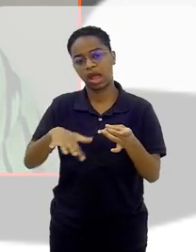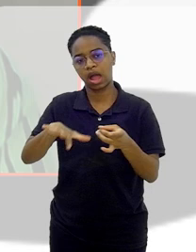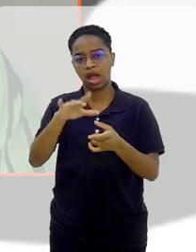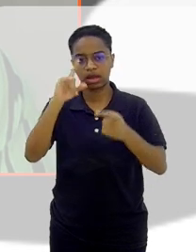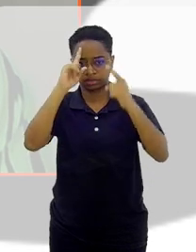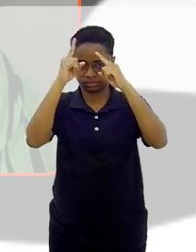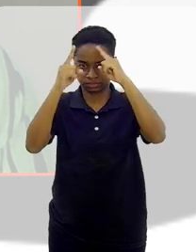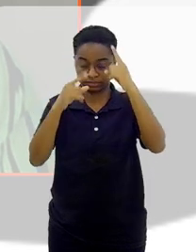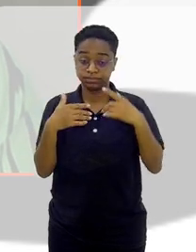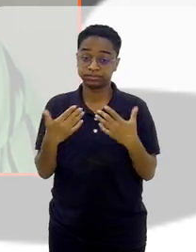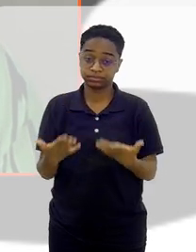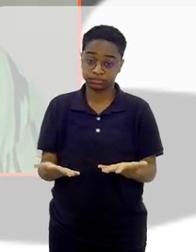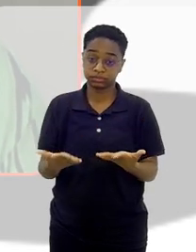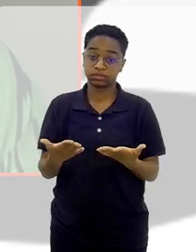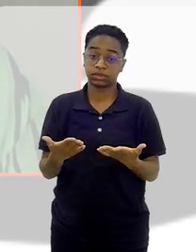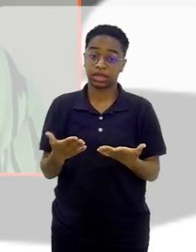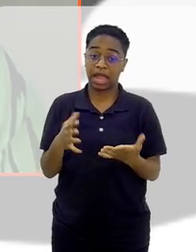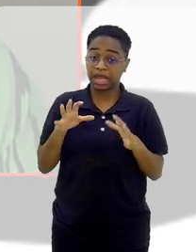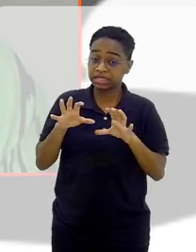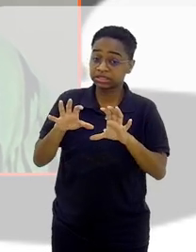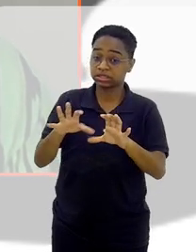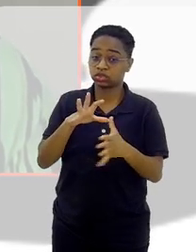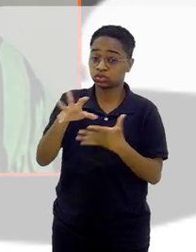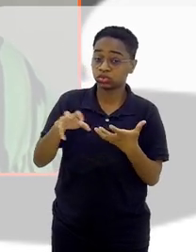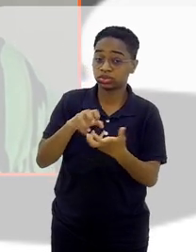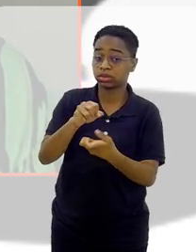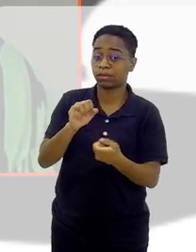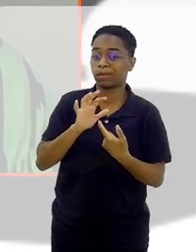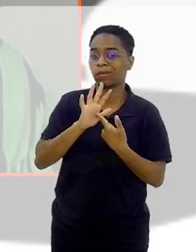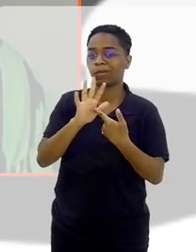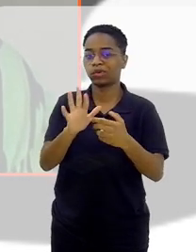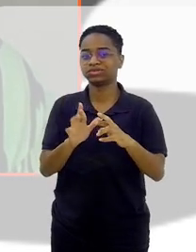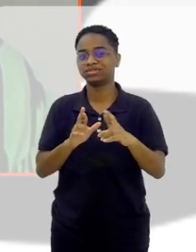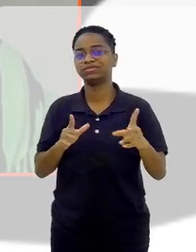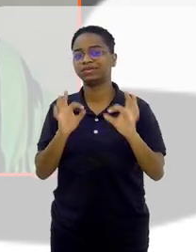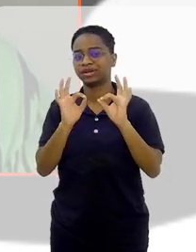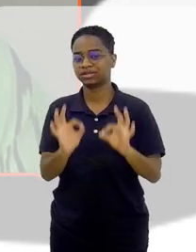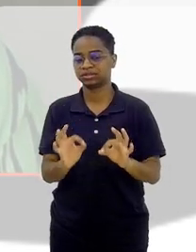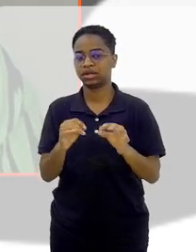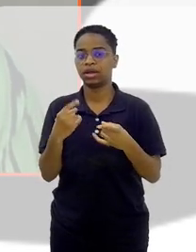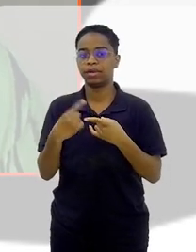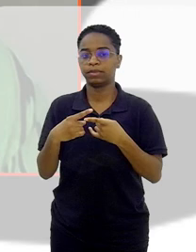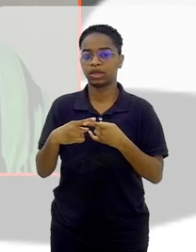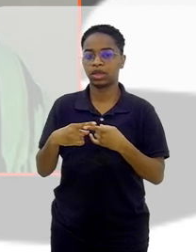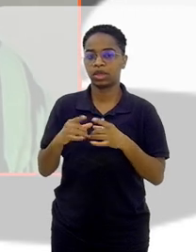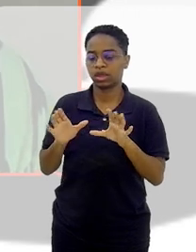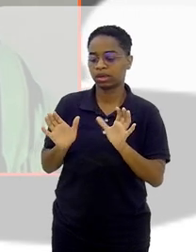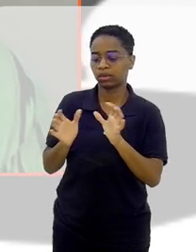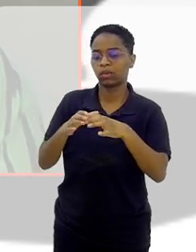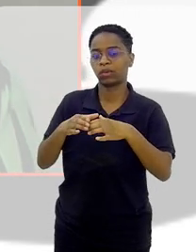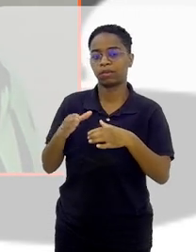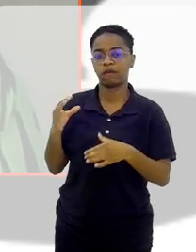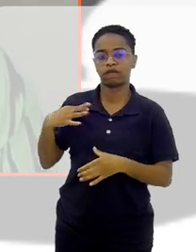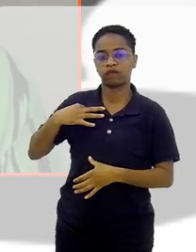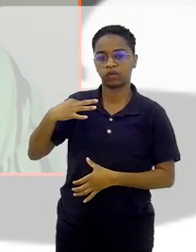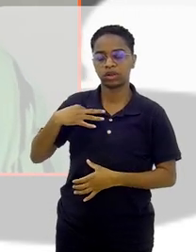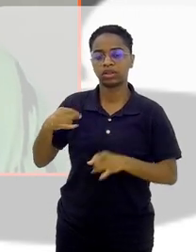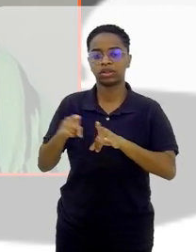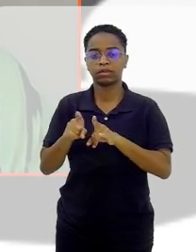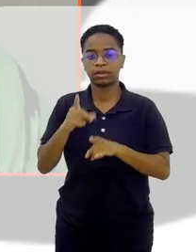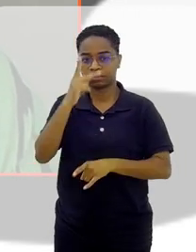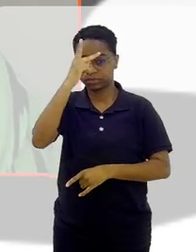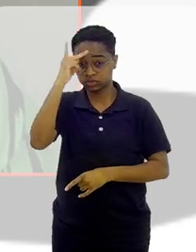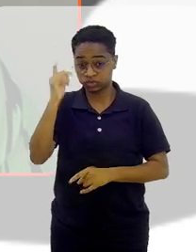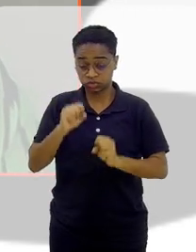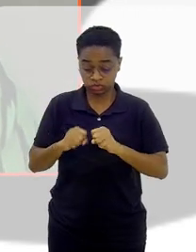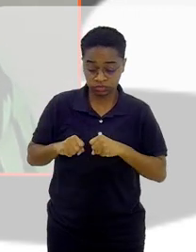criativa, né? e nisso a sustentabilidade faz a diferença, né? O voluntariado, as pessoas se engajarem